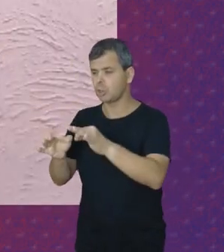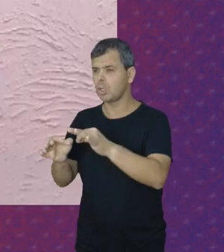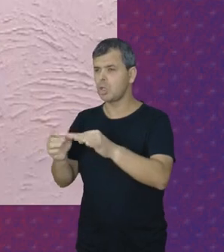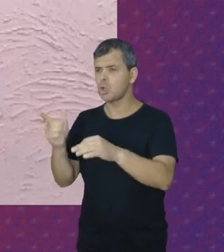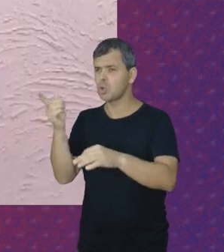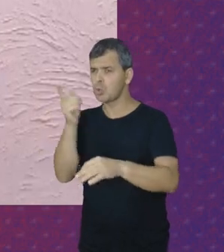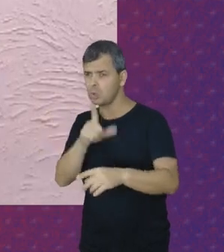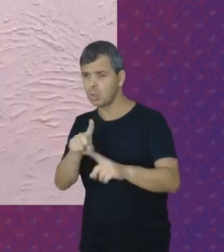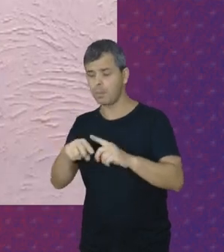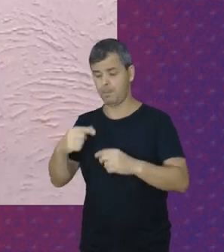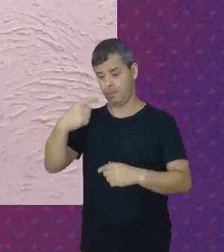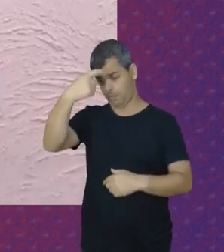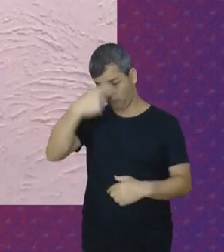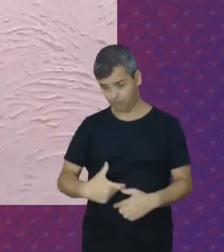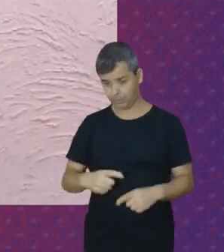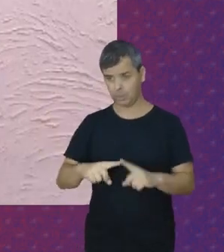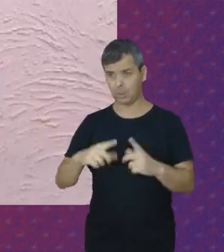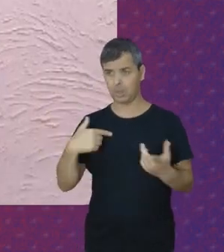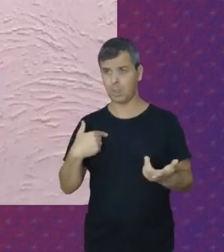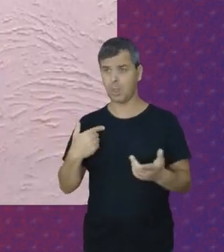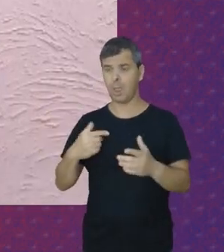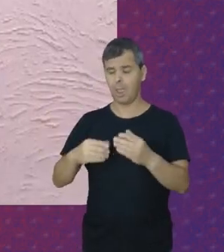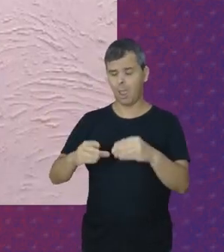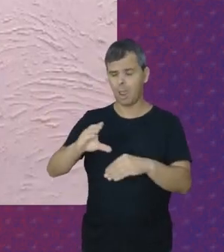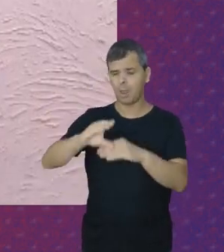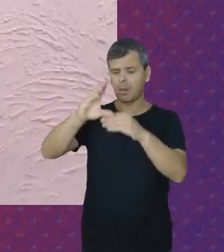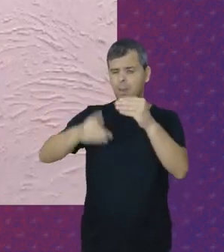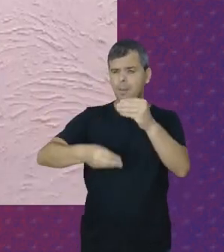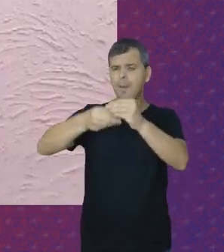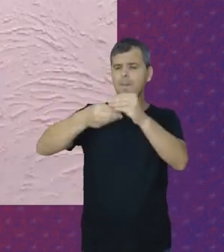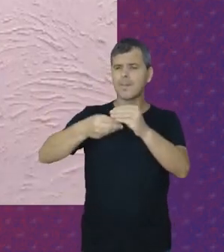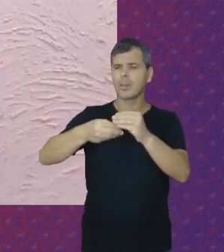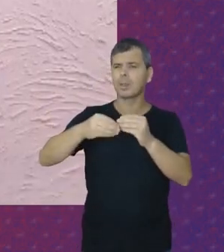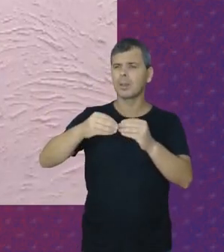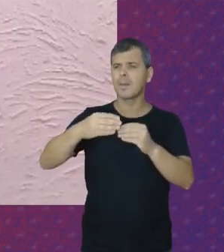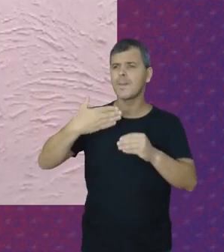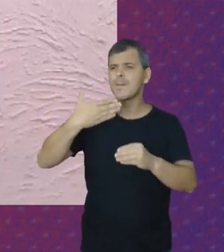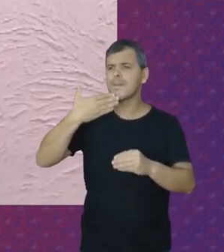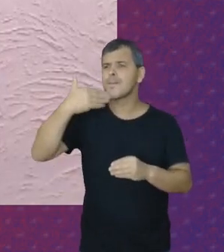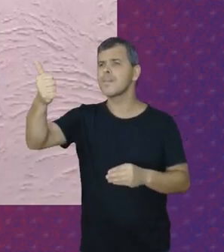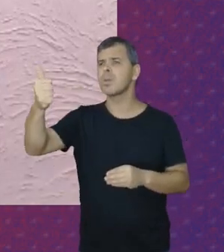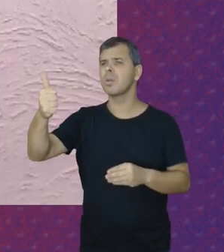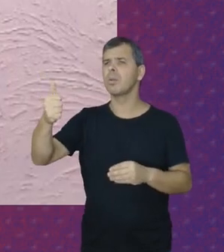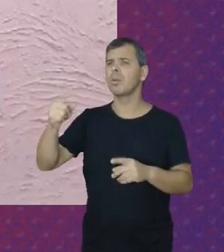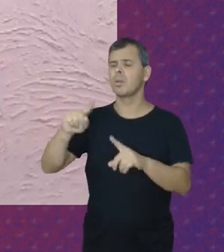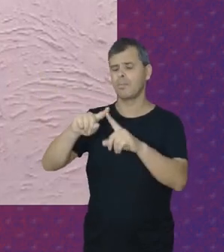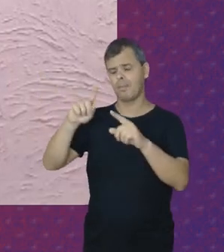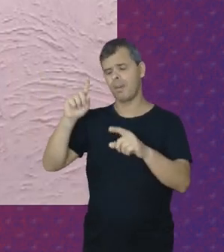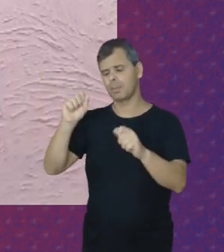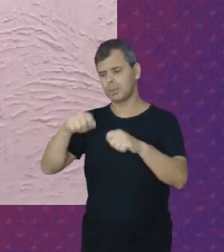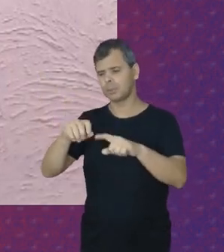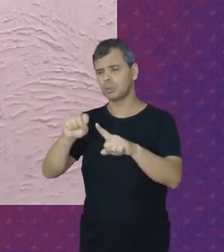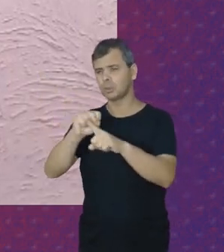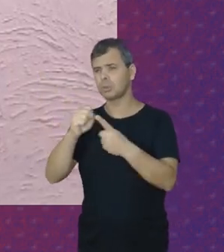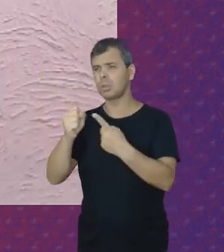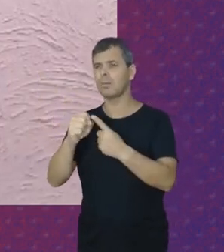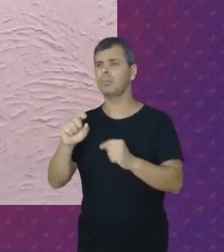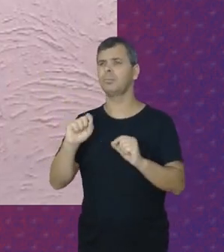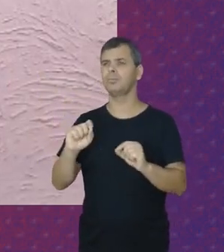Então, para mim Depois da PEC Melhorou muito Apesar da sociedade A mídia De ter que